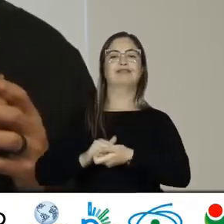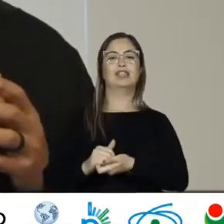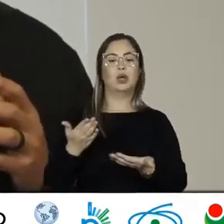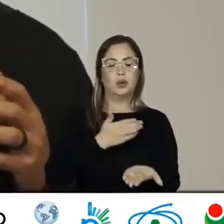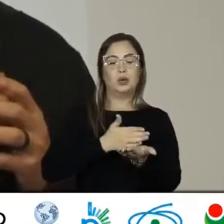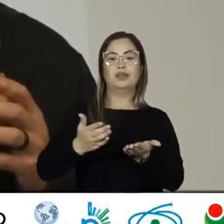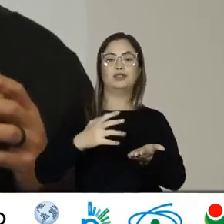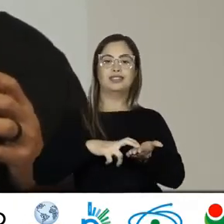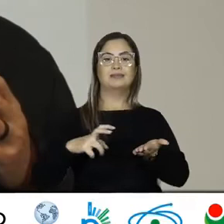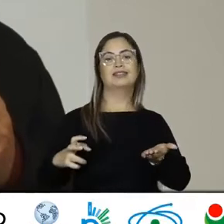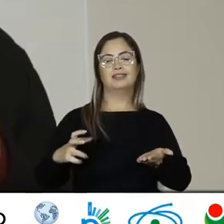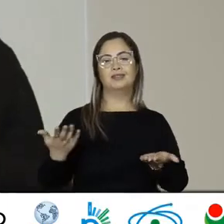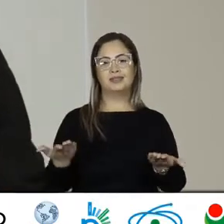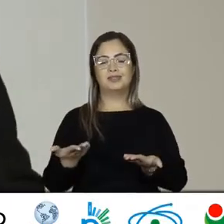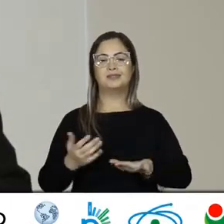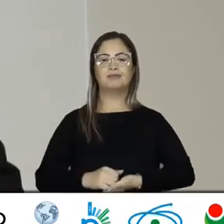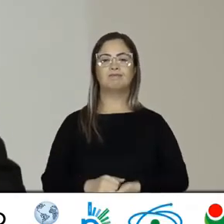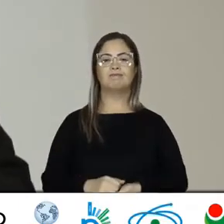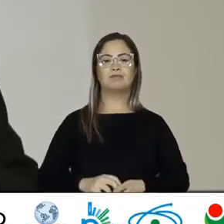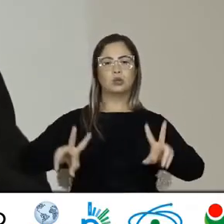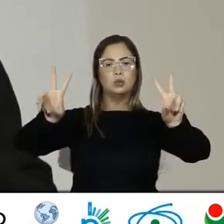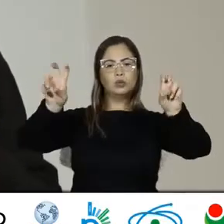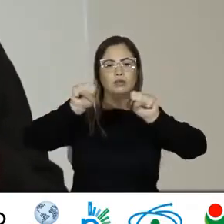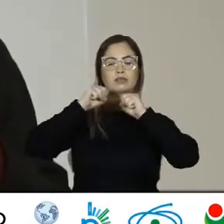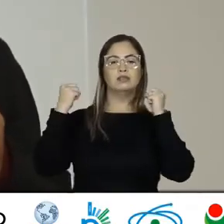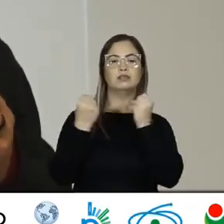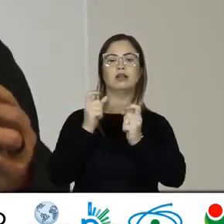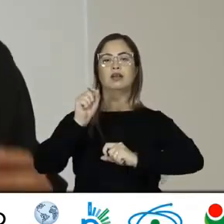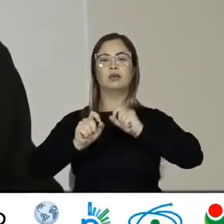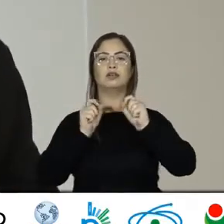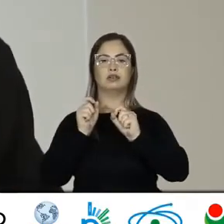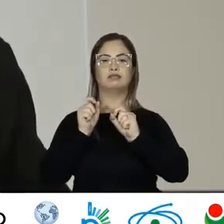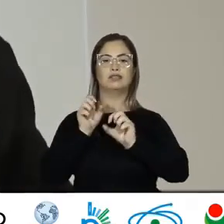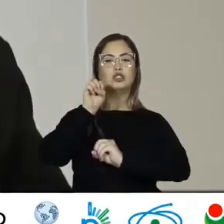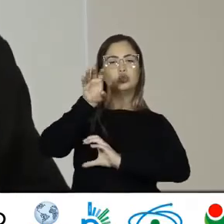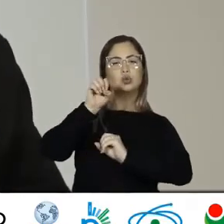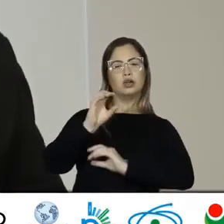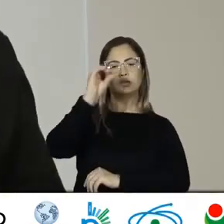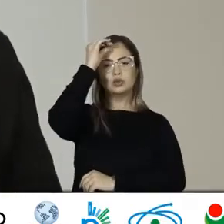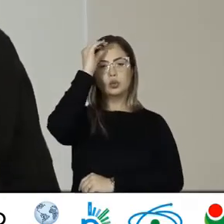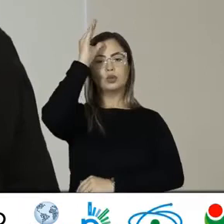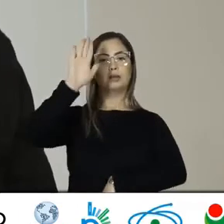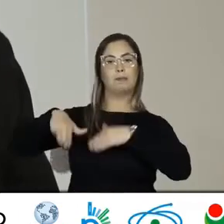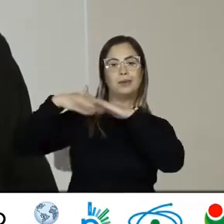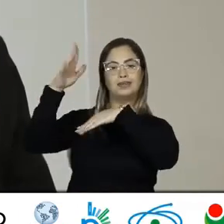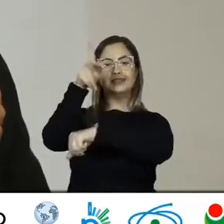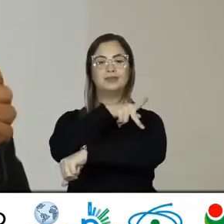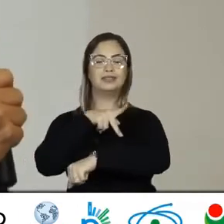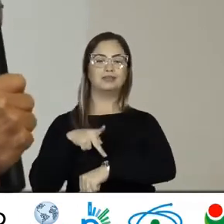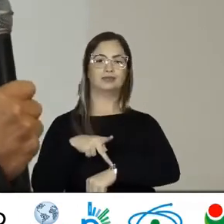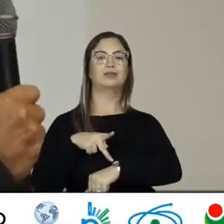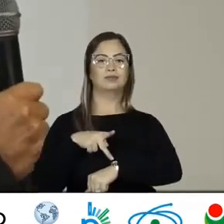manhã O tema Do seminário De educação Conhecimento E processos pedagógicos